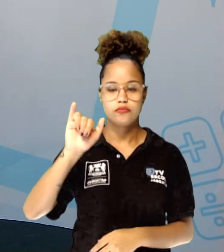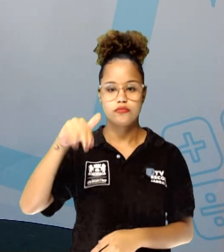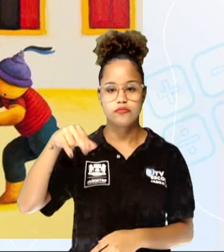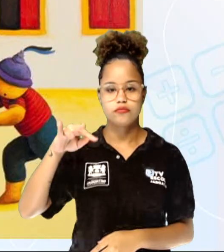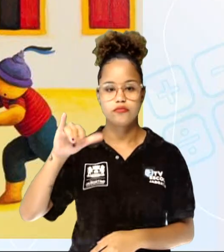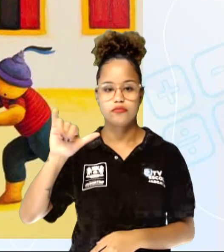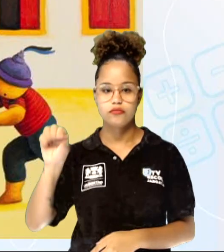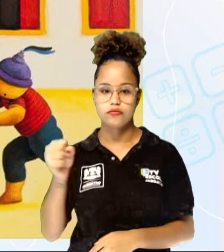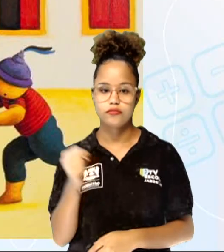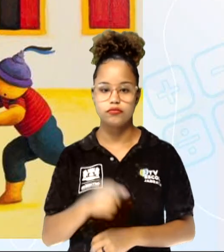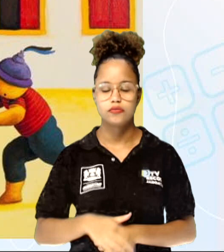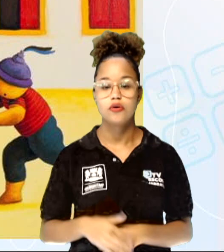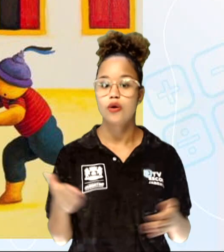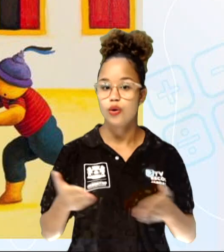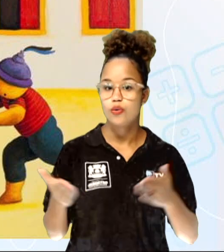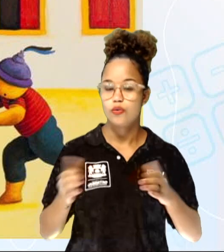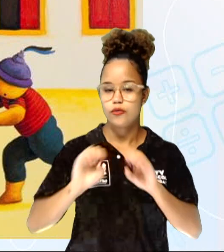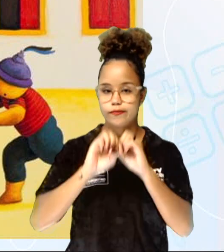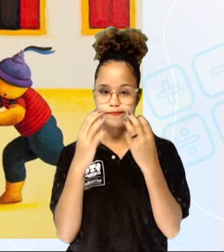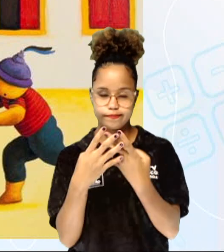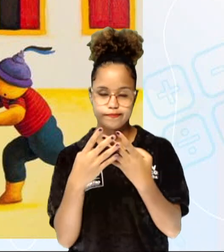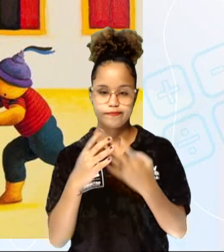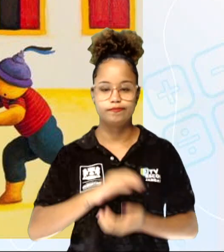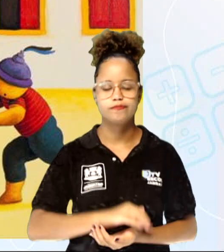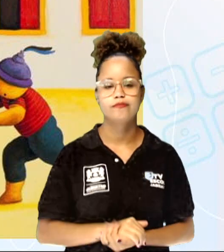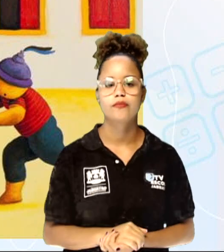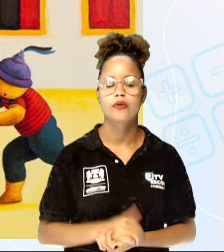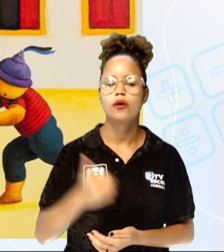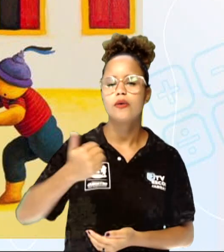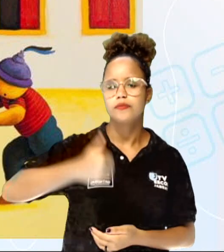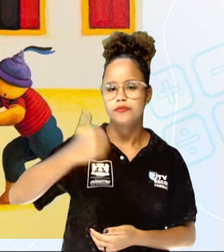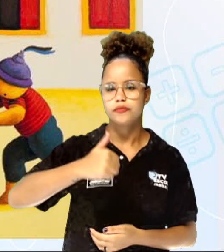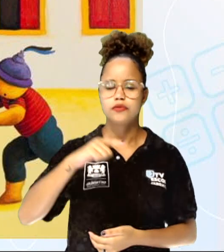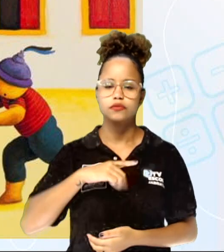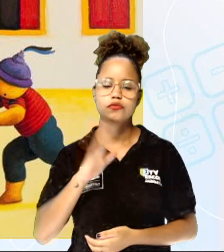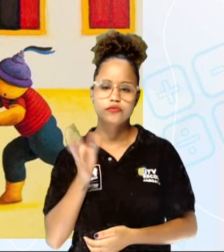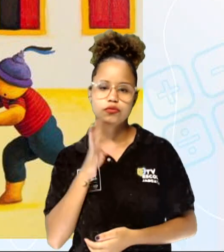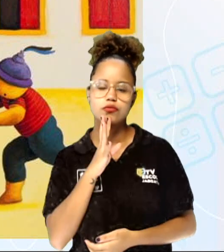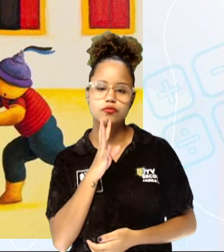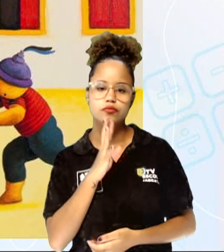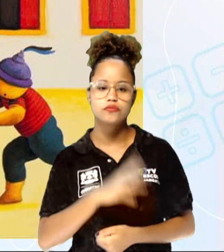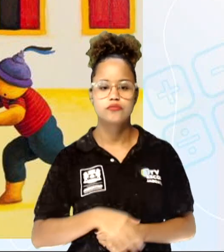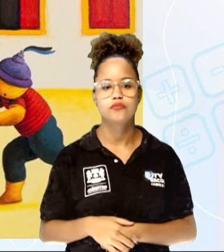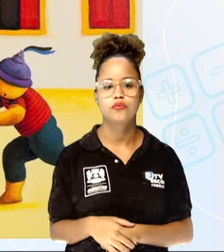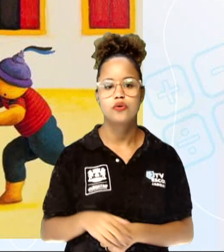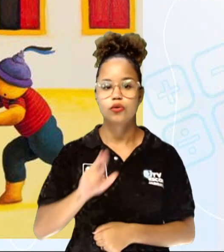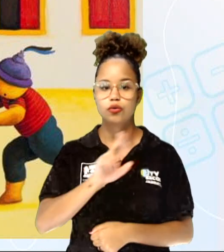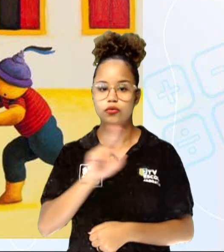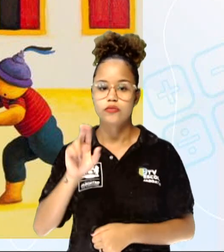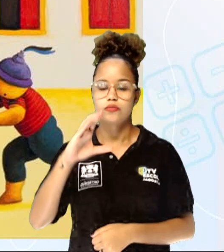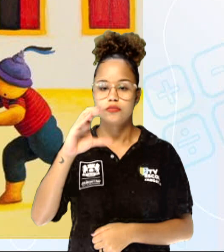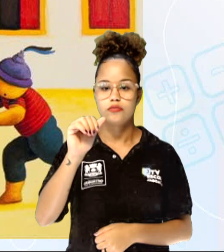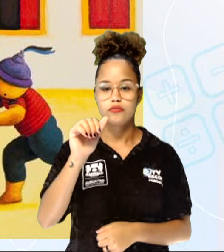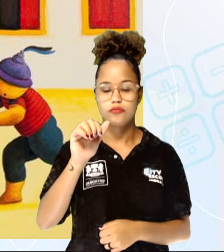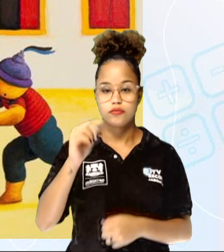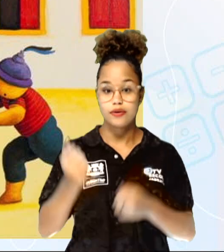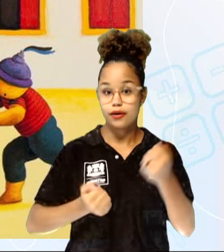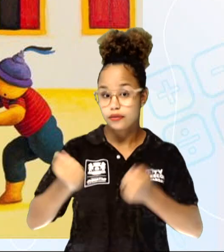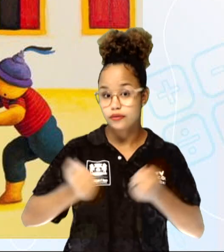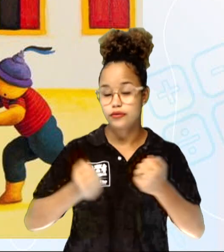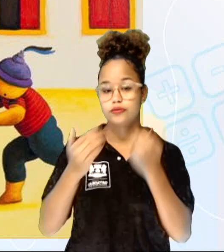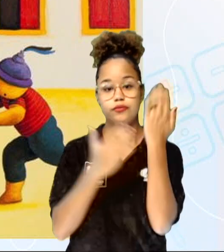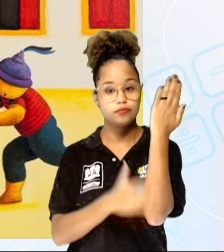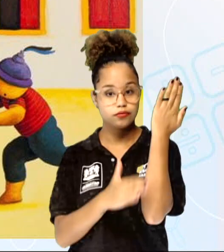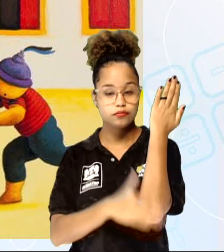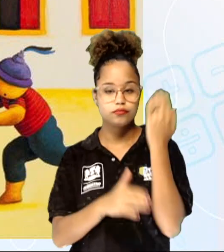Vamos aqui no slide. Essa é a primeira obra que a gente vai conhecer. Ela se chama Carrinho de Madeira. E ela